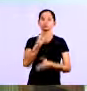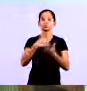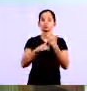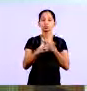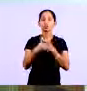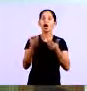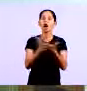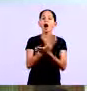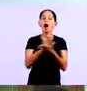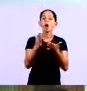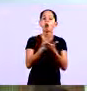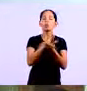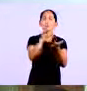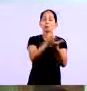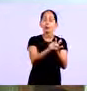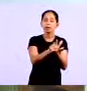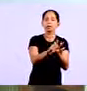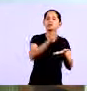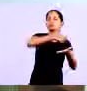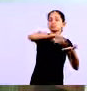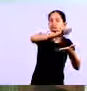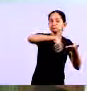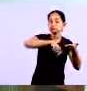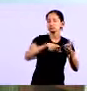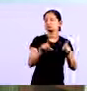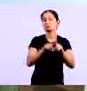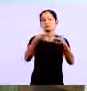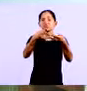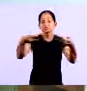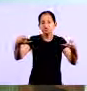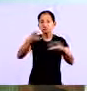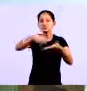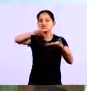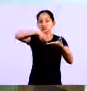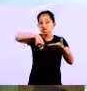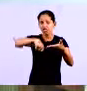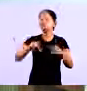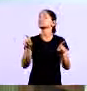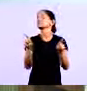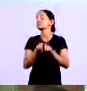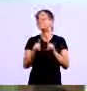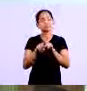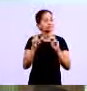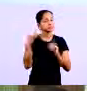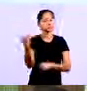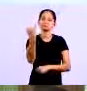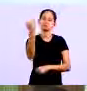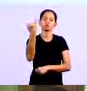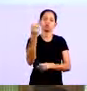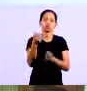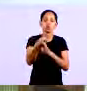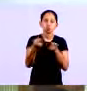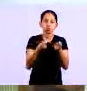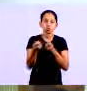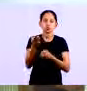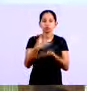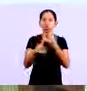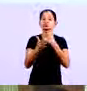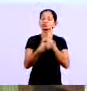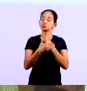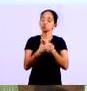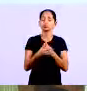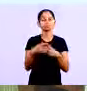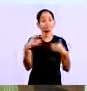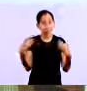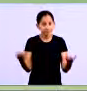trabalham, mas também o cartão de crédito. Todas as formas, cheques, todas as formas de a receber são importantes que sejam controladas. Então,